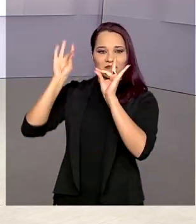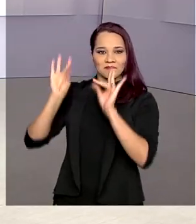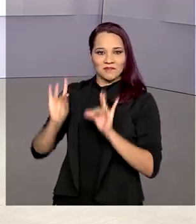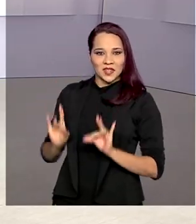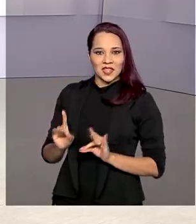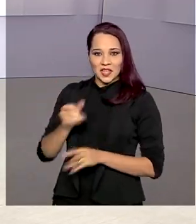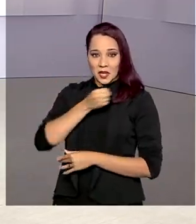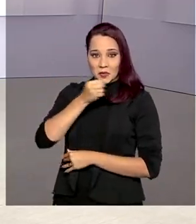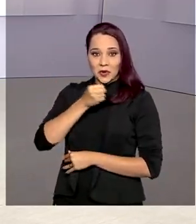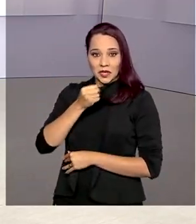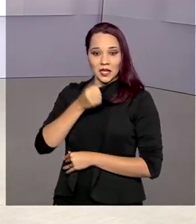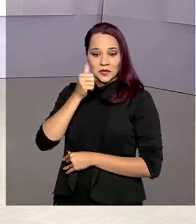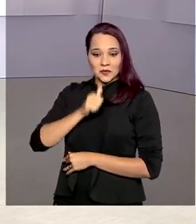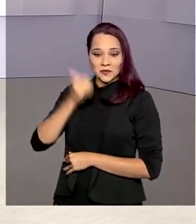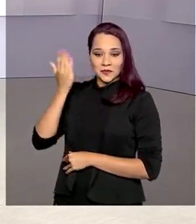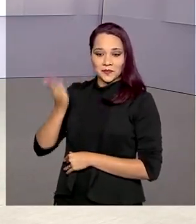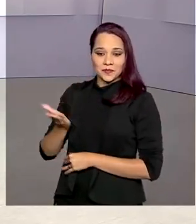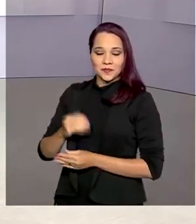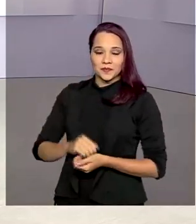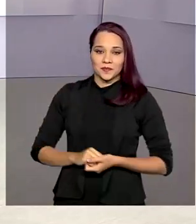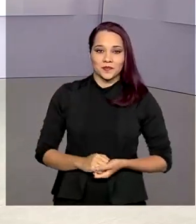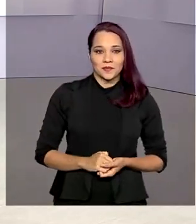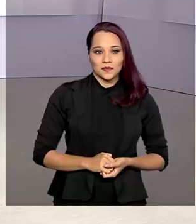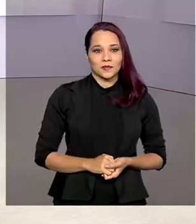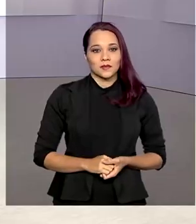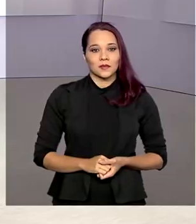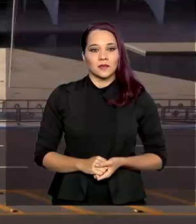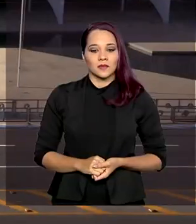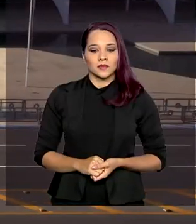detalhes na reportagem de Luciana Colares de Holanda.